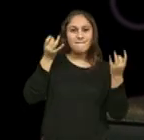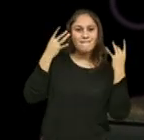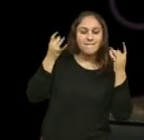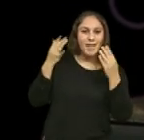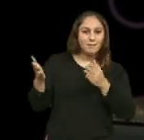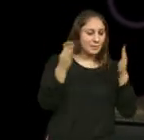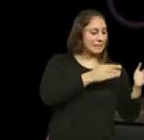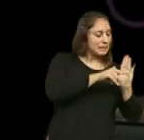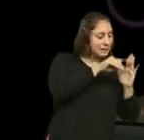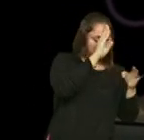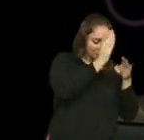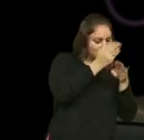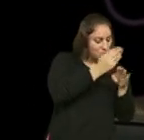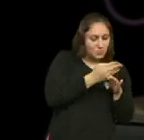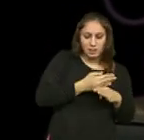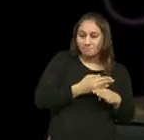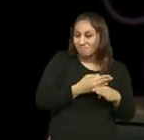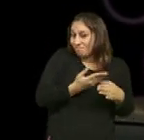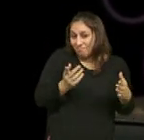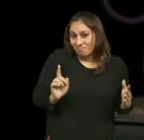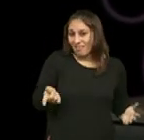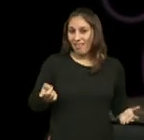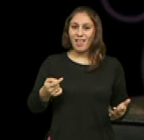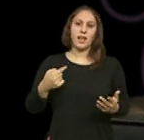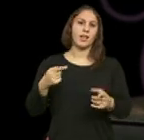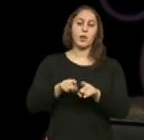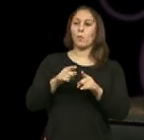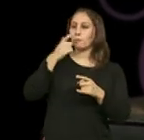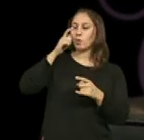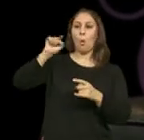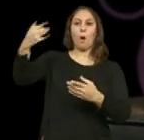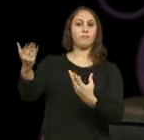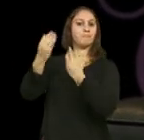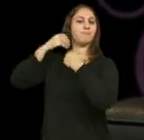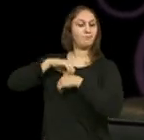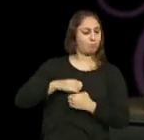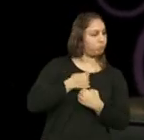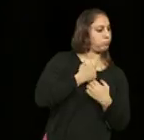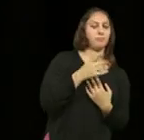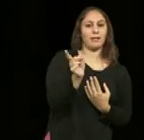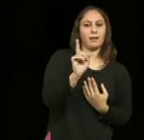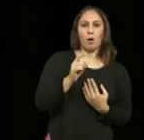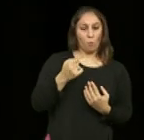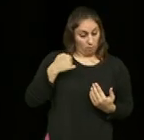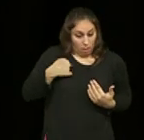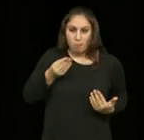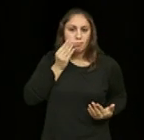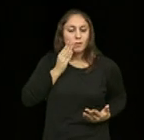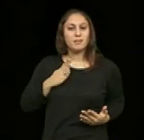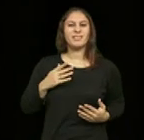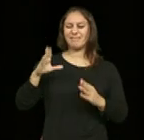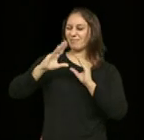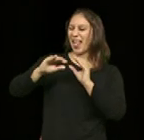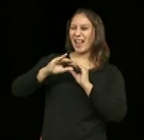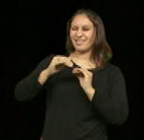pessimista, basicamente é isso, não está aqui nenhum heterónimo, sou eu. Estas conversas, é